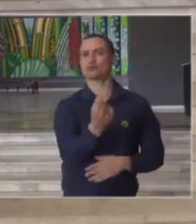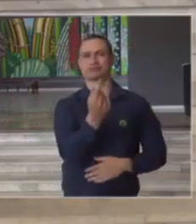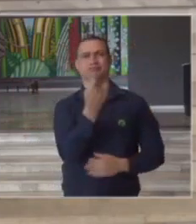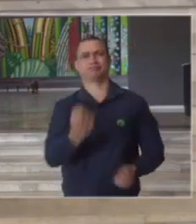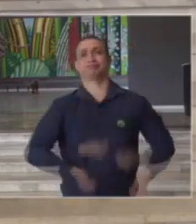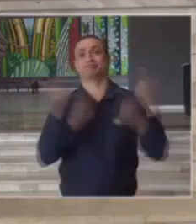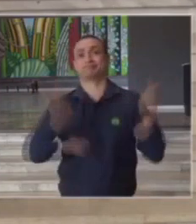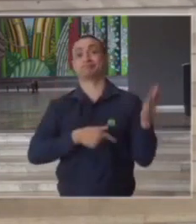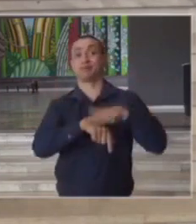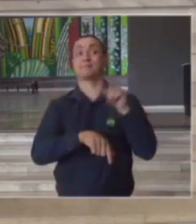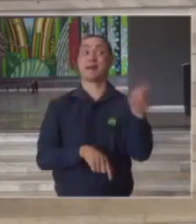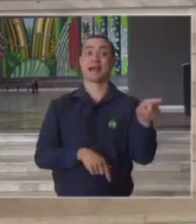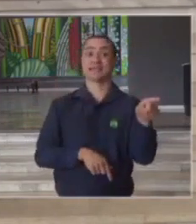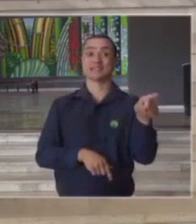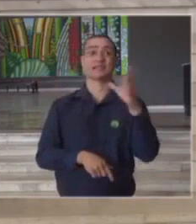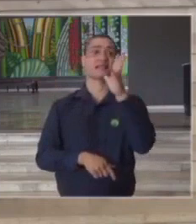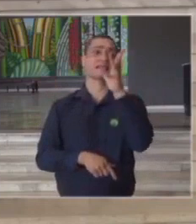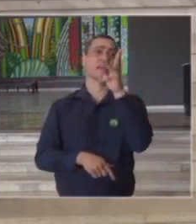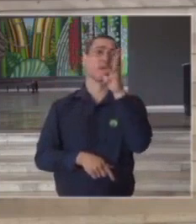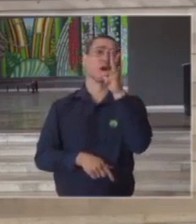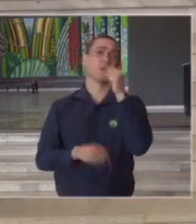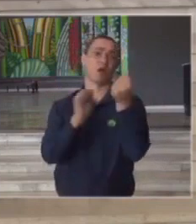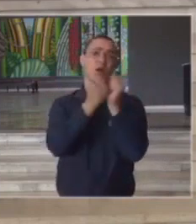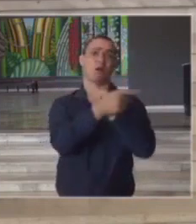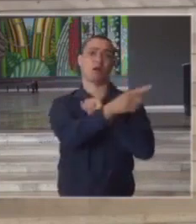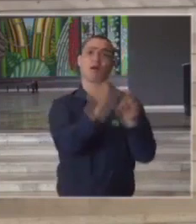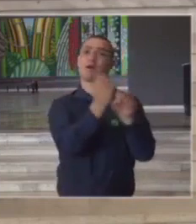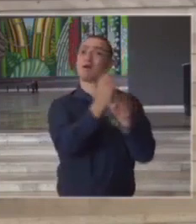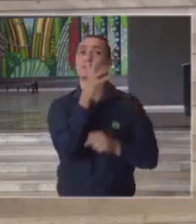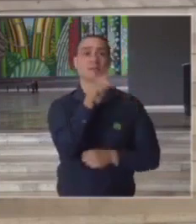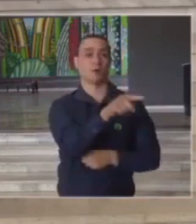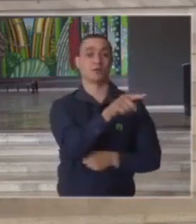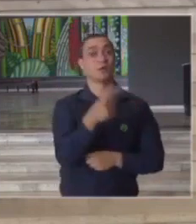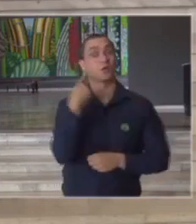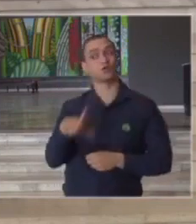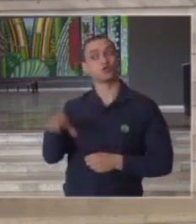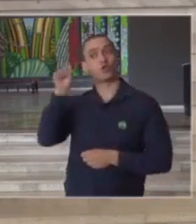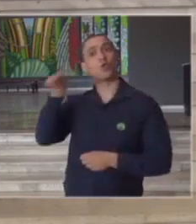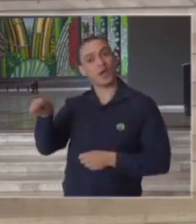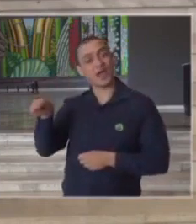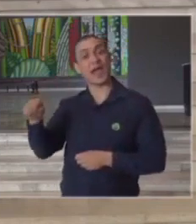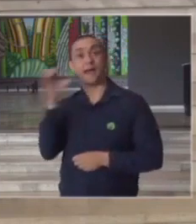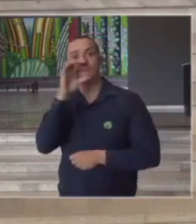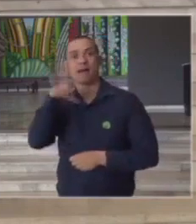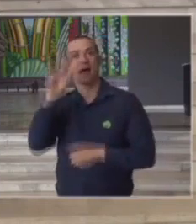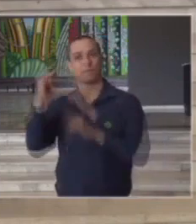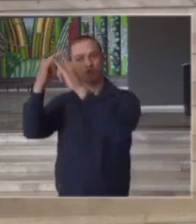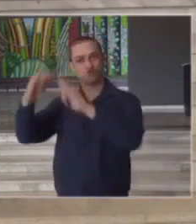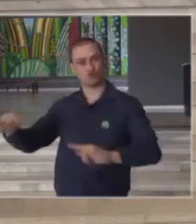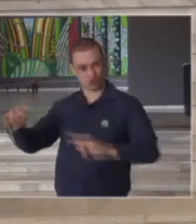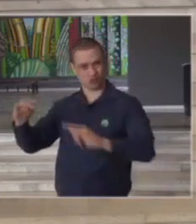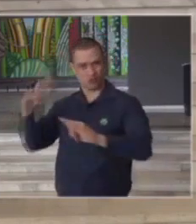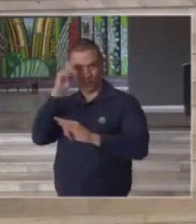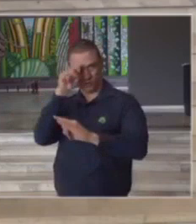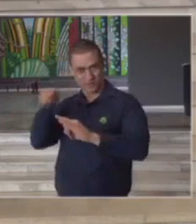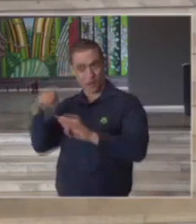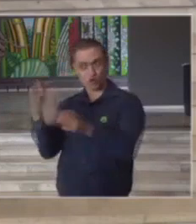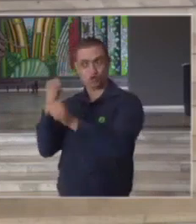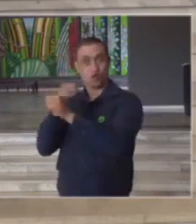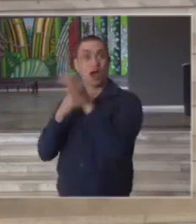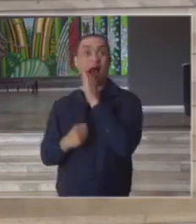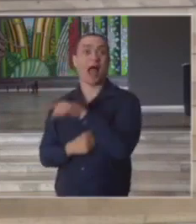muito maior e um tempo maior ainda então a opção foi pela agilidade e nesse sentido